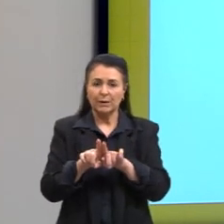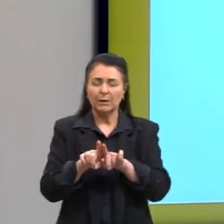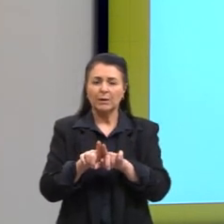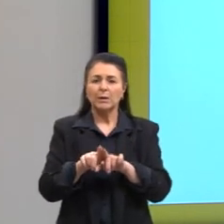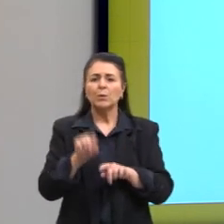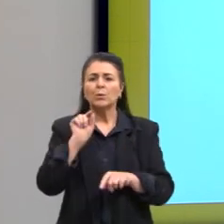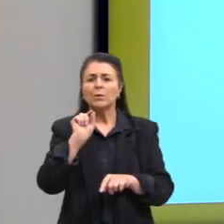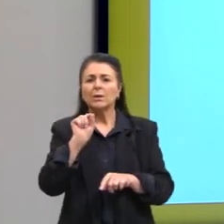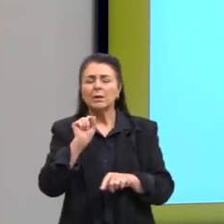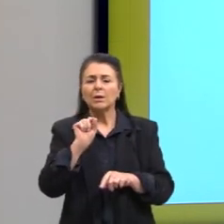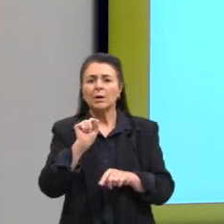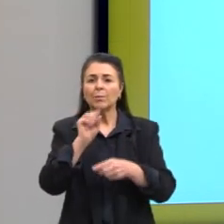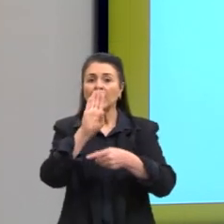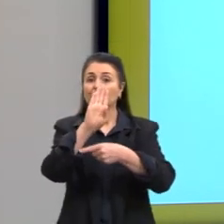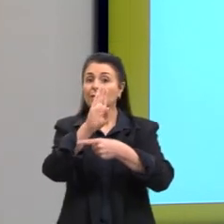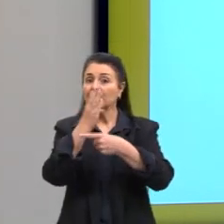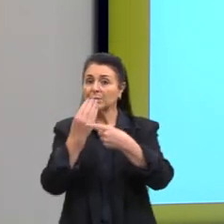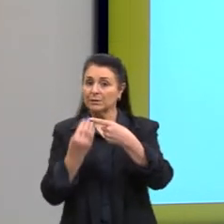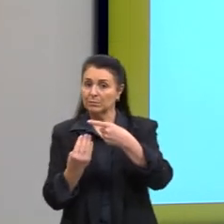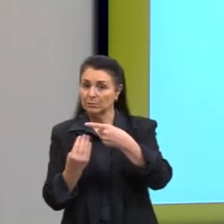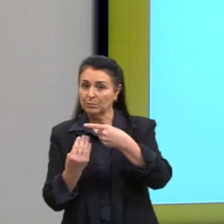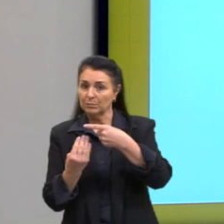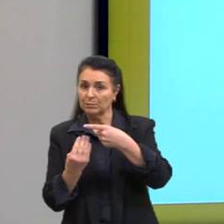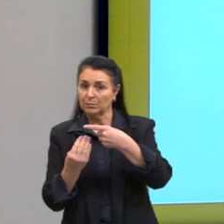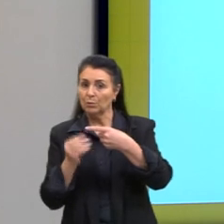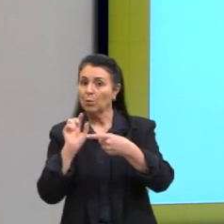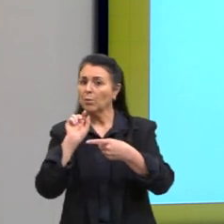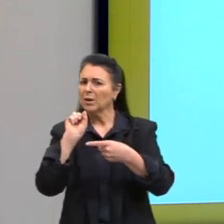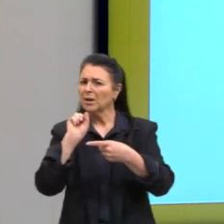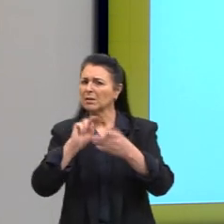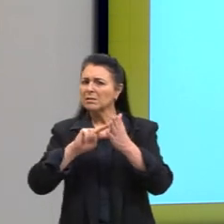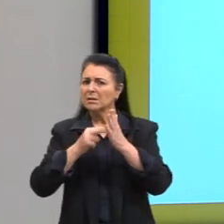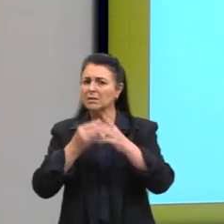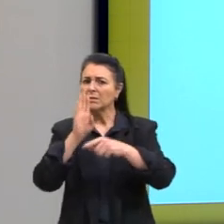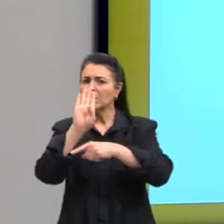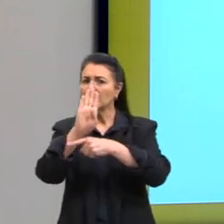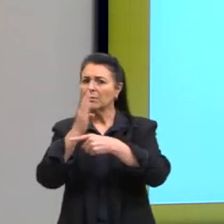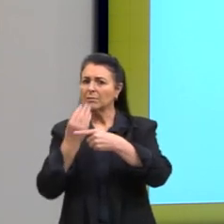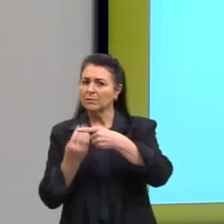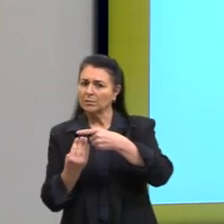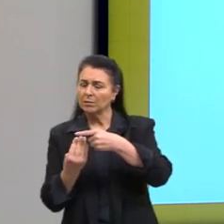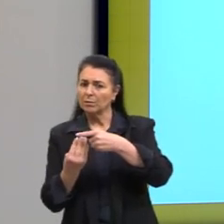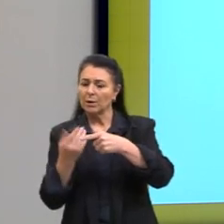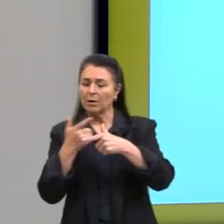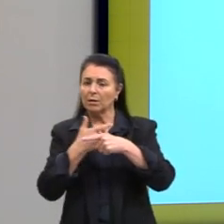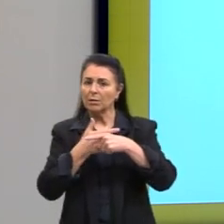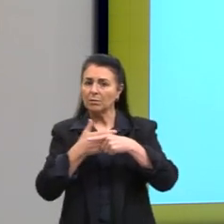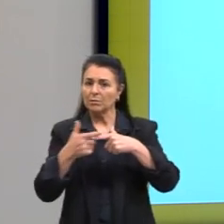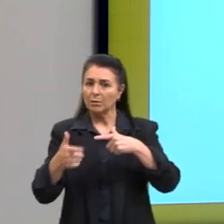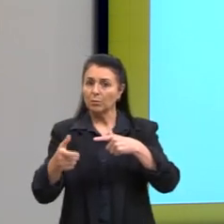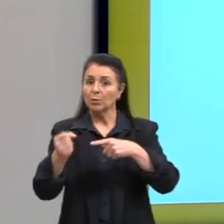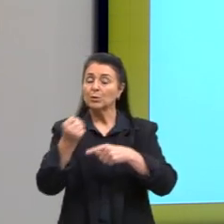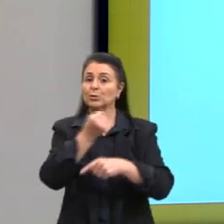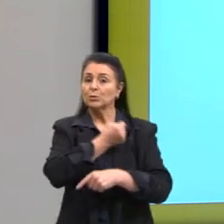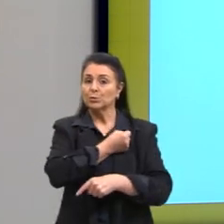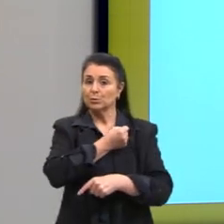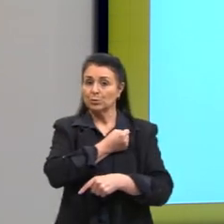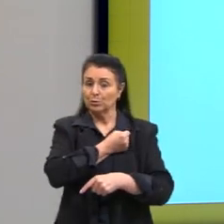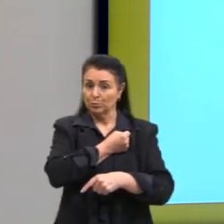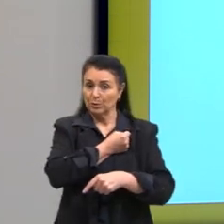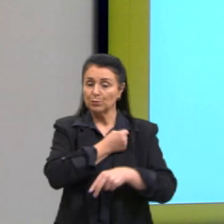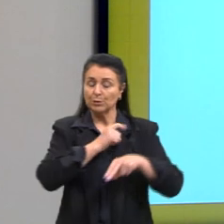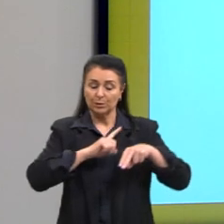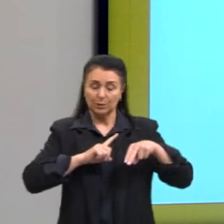definir o que é uma fração, certo? O é uma fração? Uma fração é uma divisão entre números inteiros, certo?